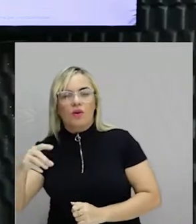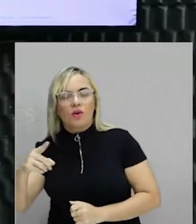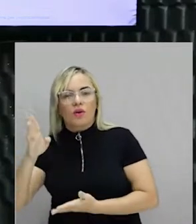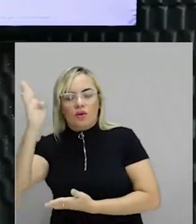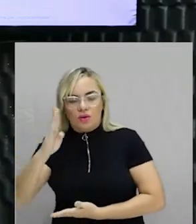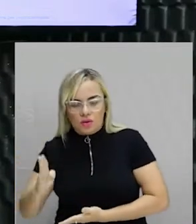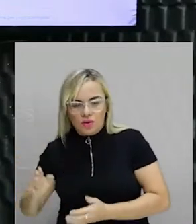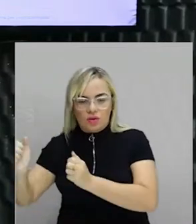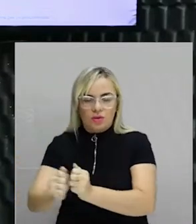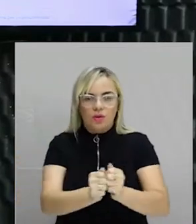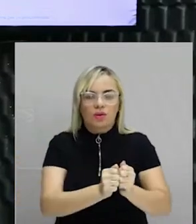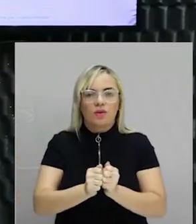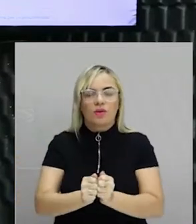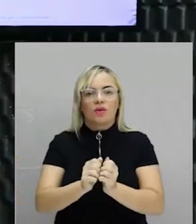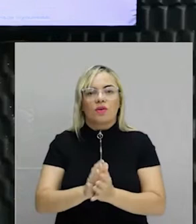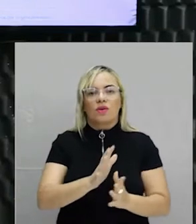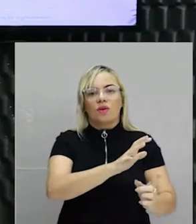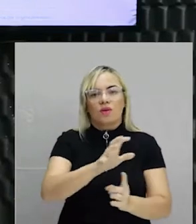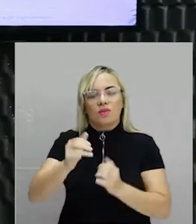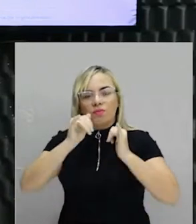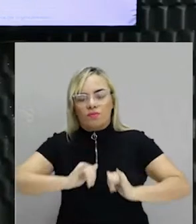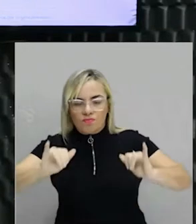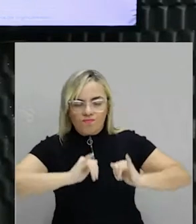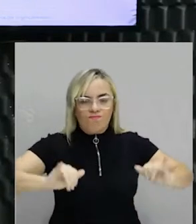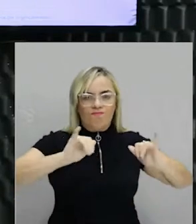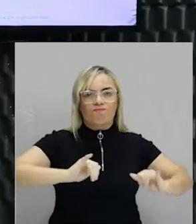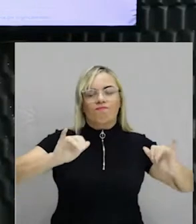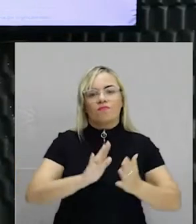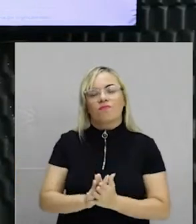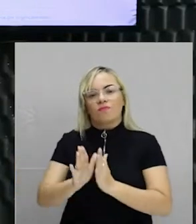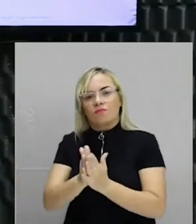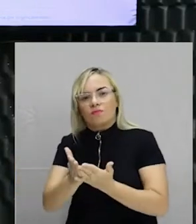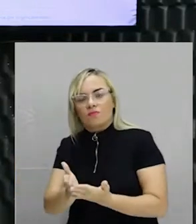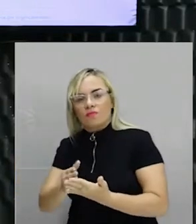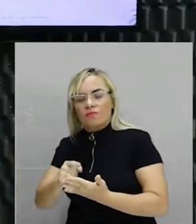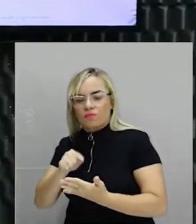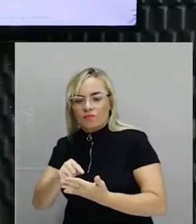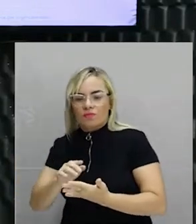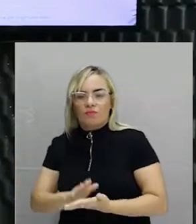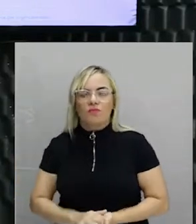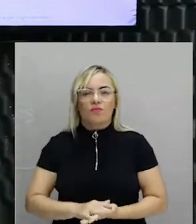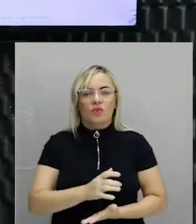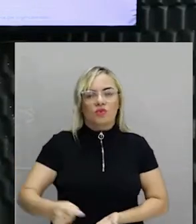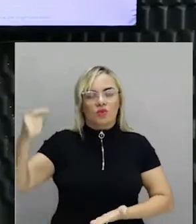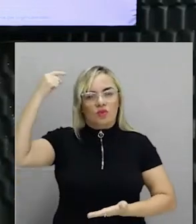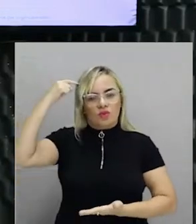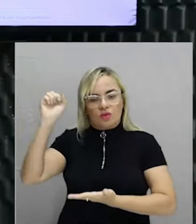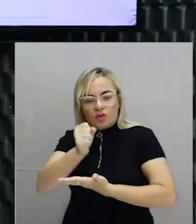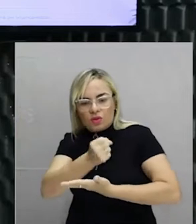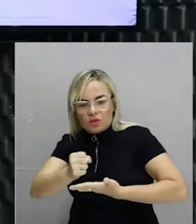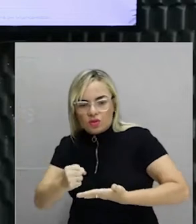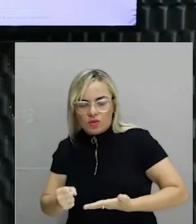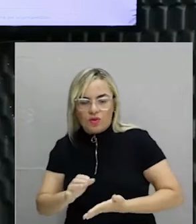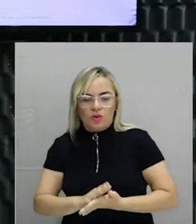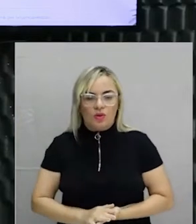com uma série de informações, inclusive de livros, que caíram na mão de Antônio Francisco Lisboa. Os mestres